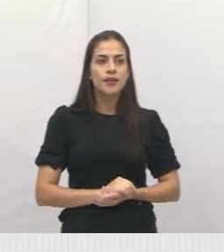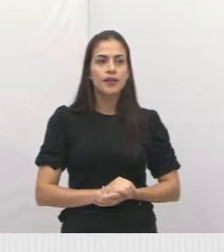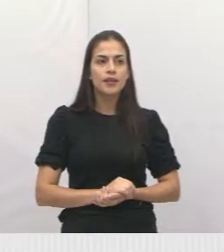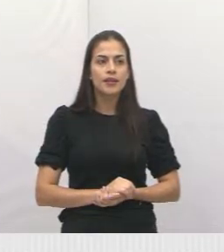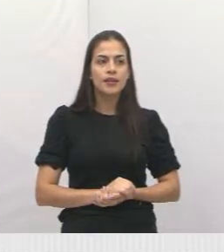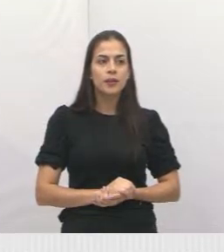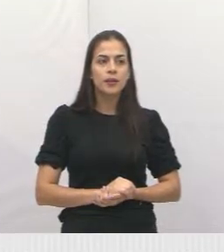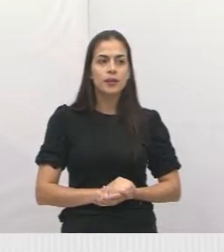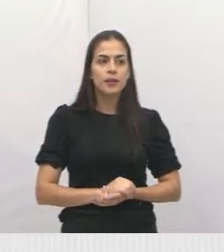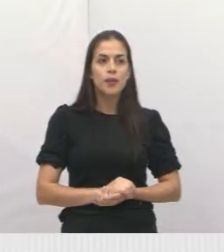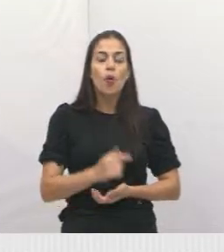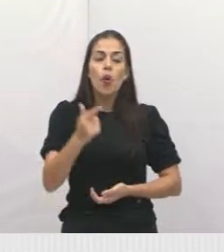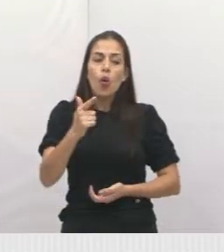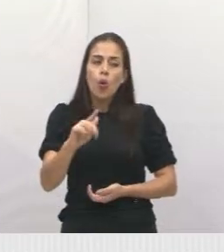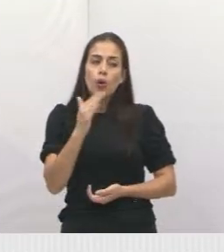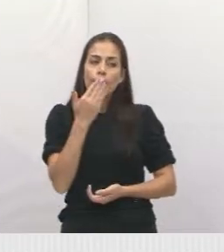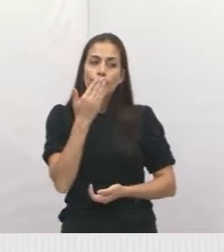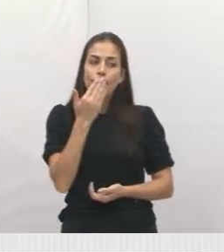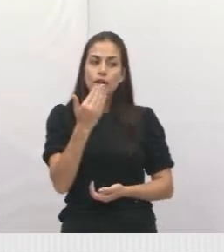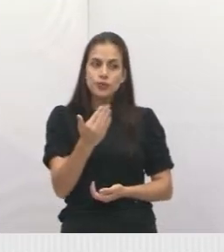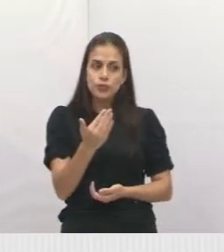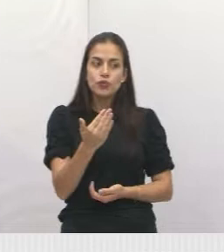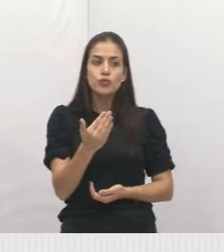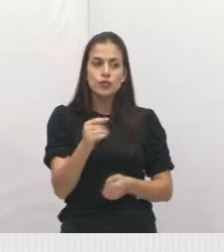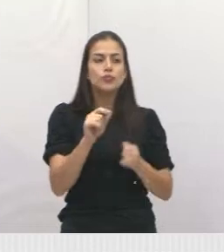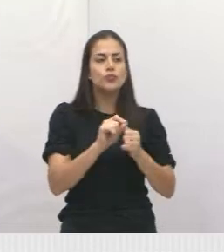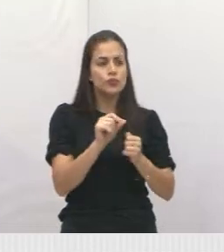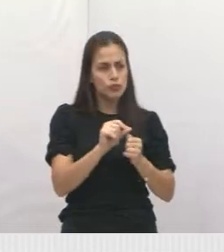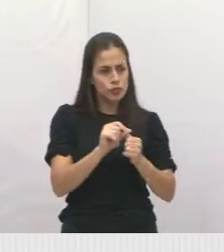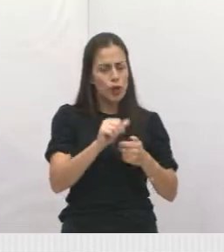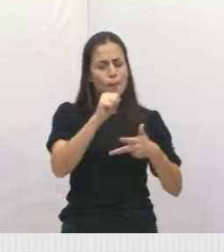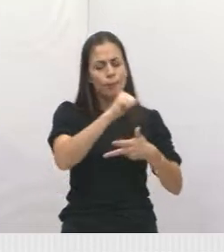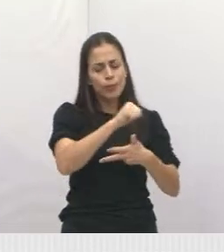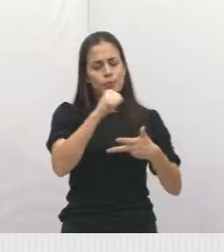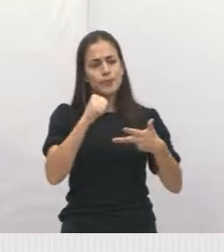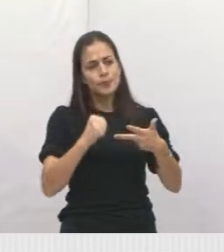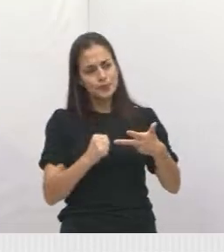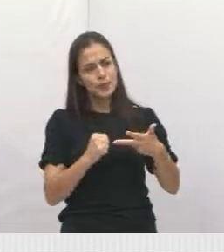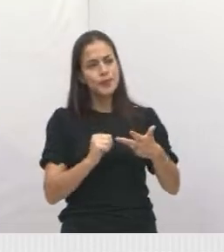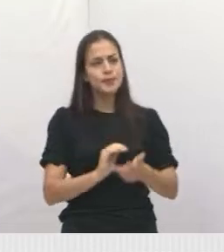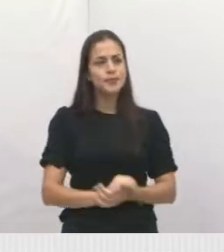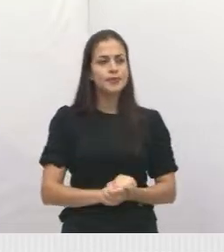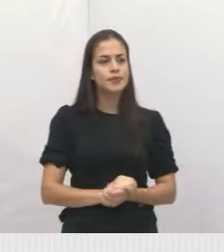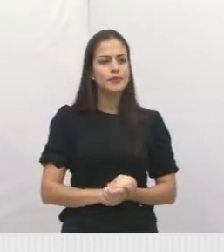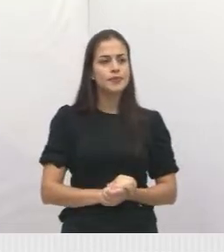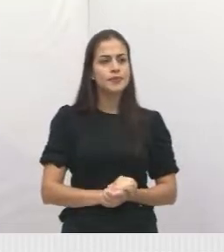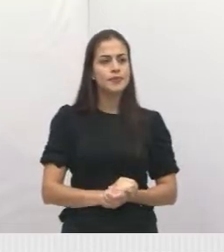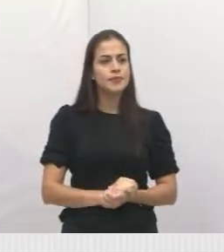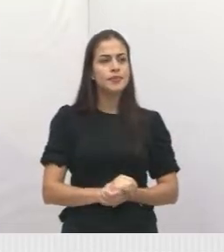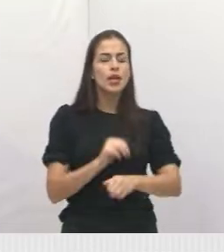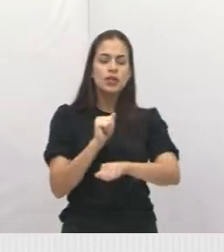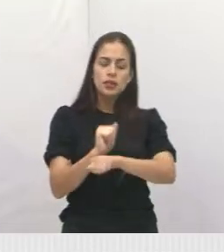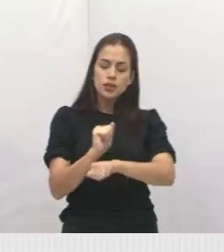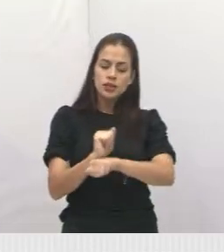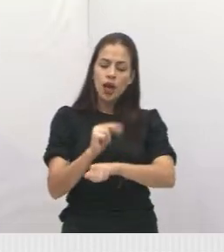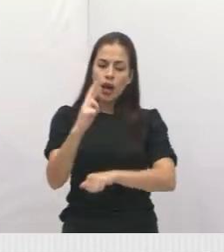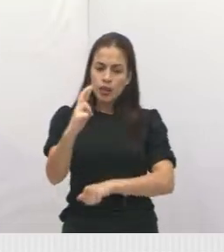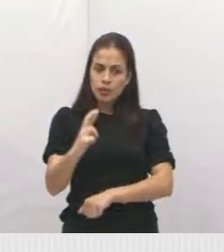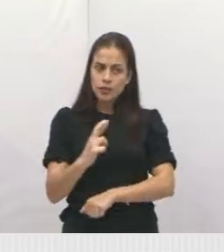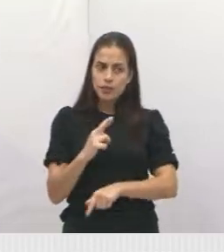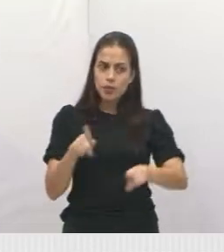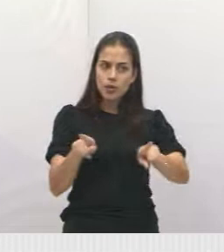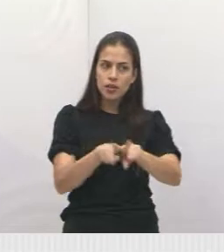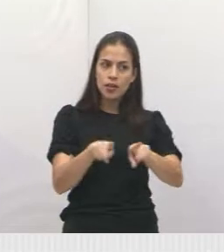Outro pedido que a gente está fazendo ao Poder Público e vamos aguardar a resposta também